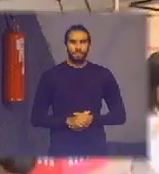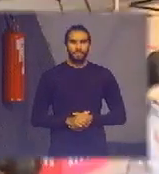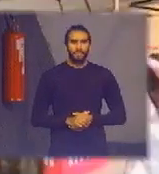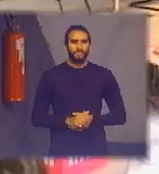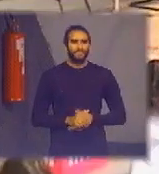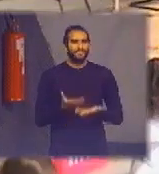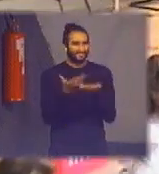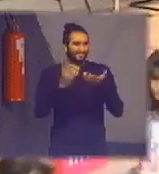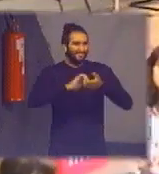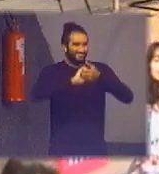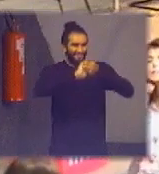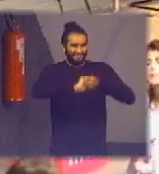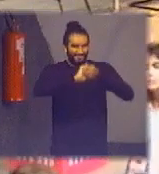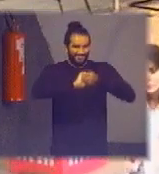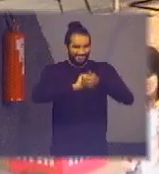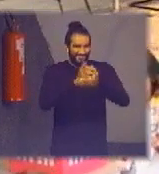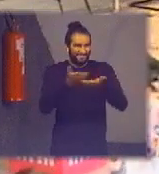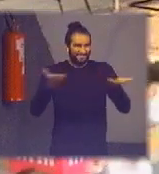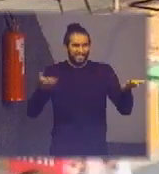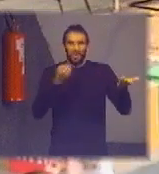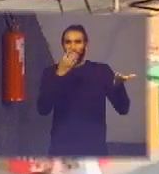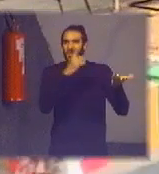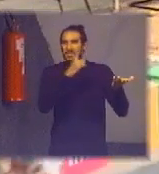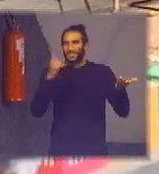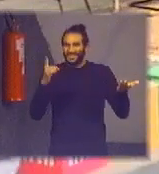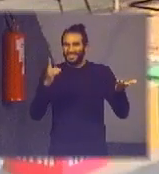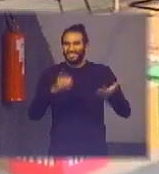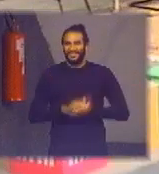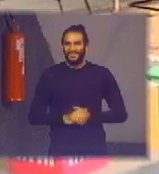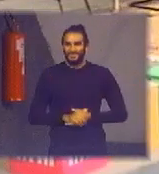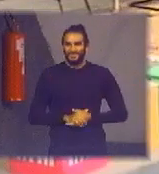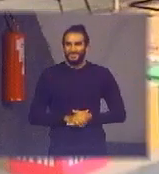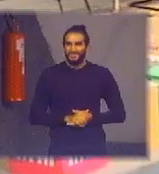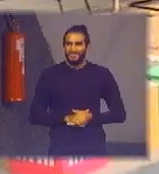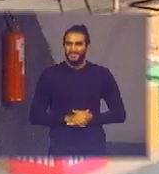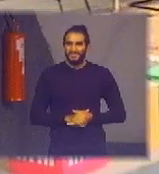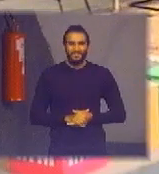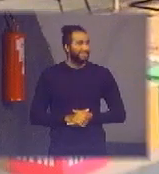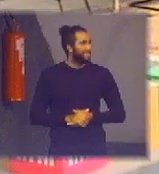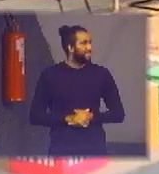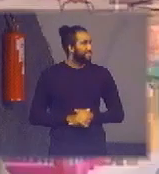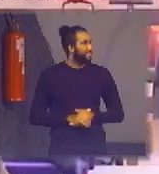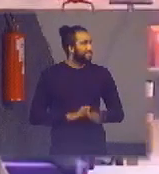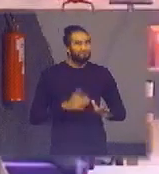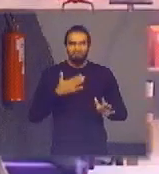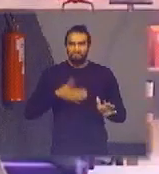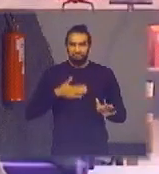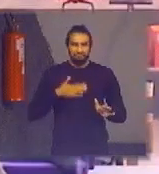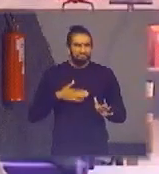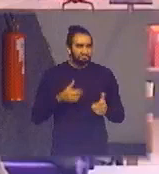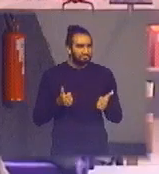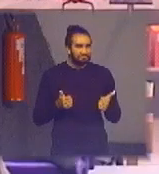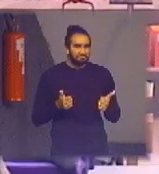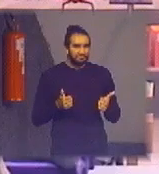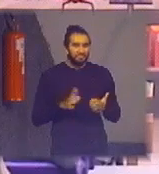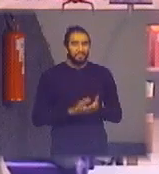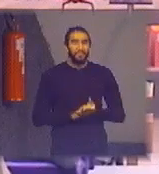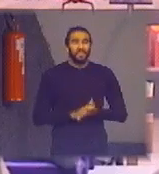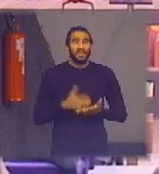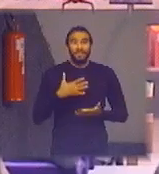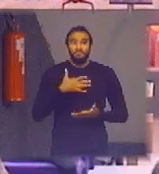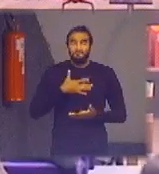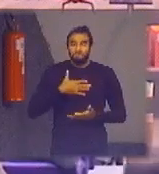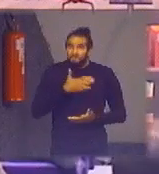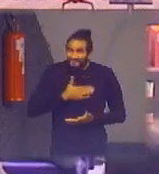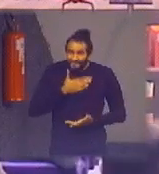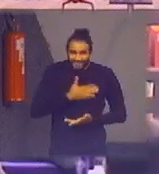Saudações a todos, bom dia, bom dia Não, pode ser aqui, tranquilo Gente, uma satisfação